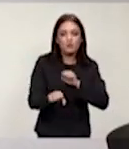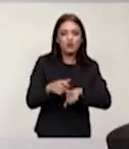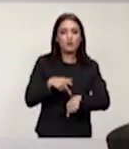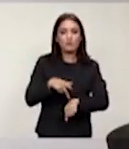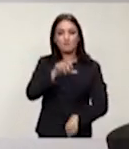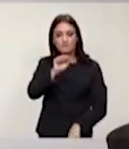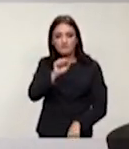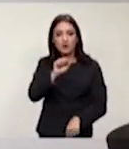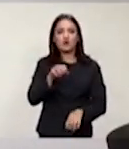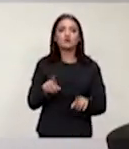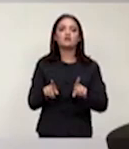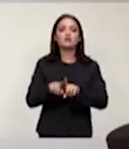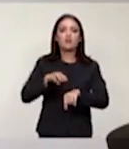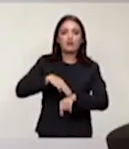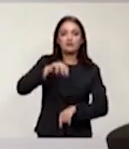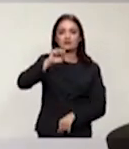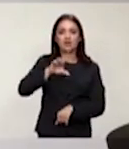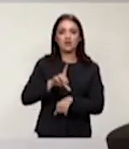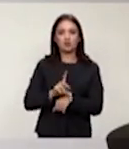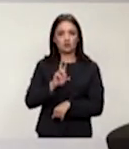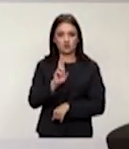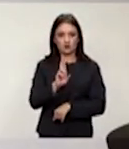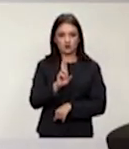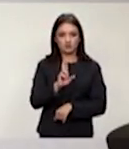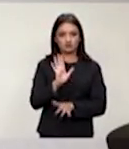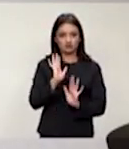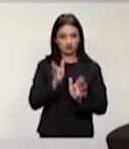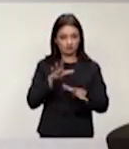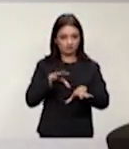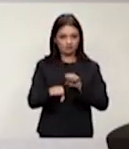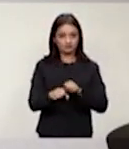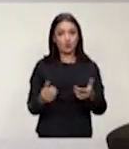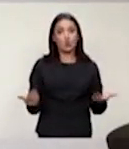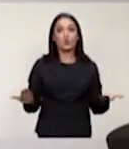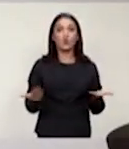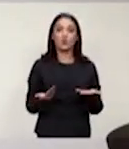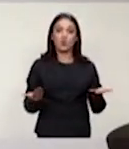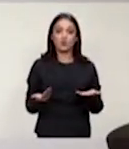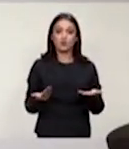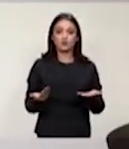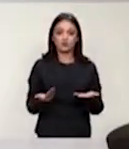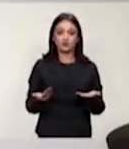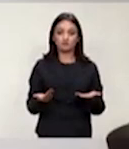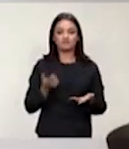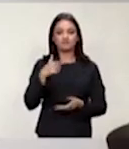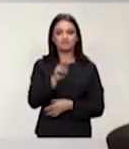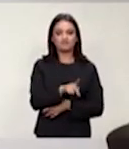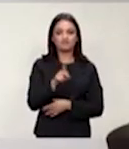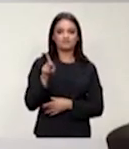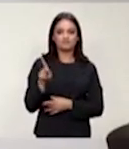graduação do Instituto Censo, mestrado e doutorado. Hoje, como professor